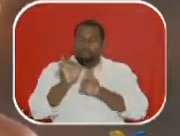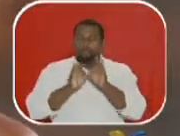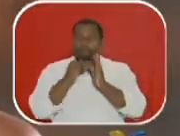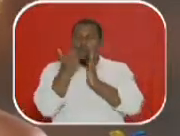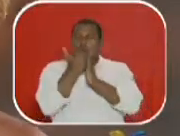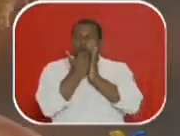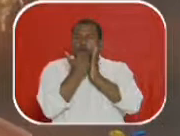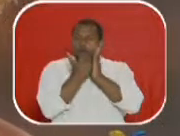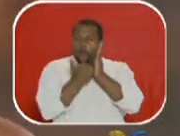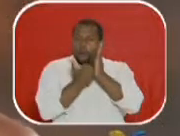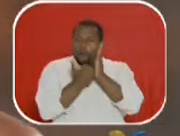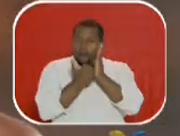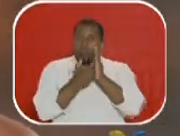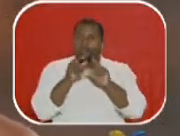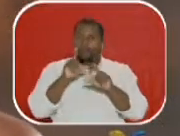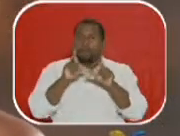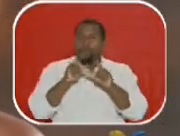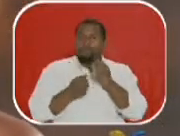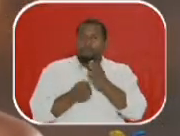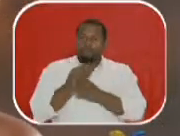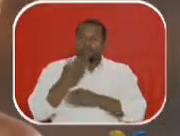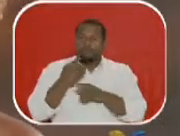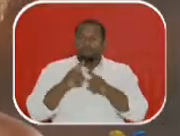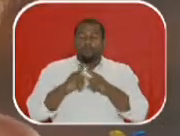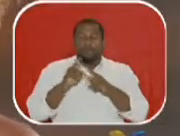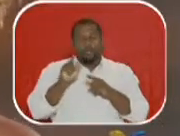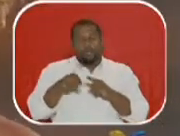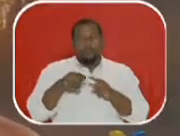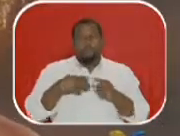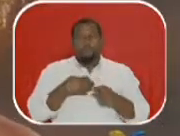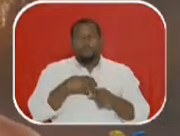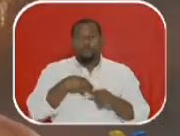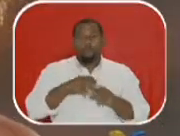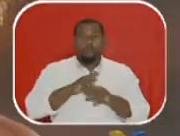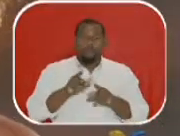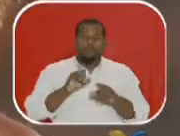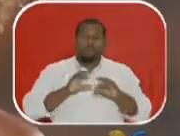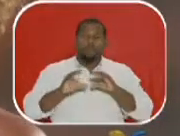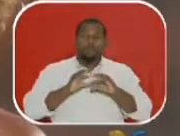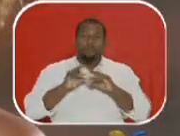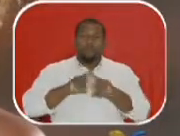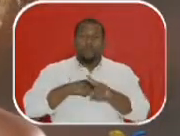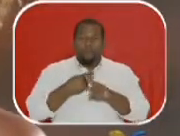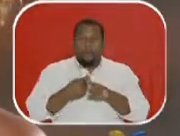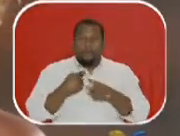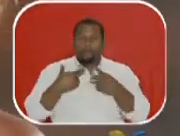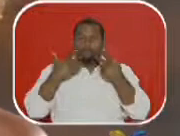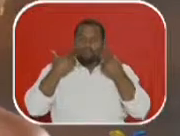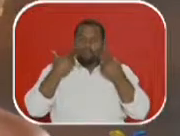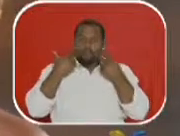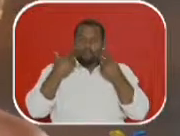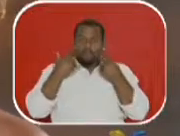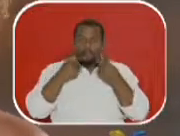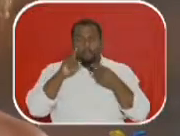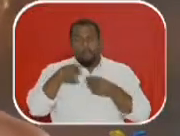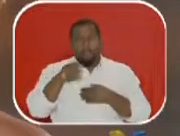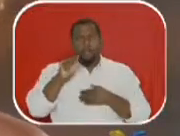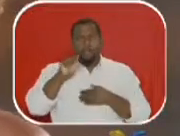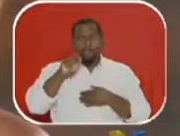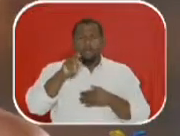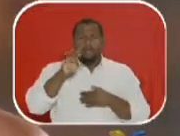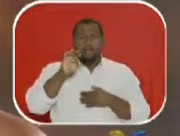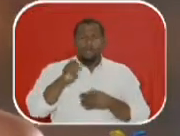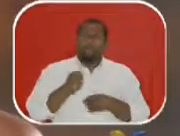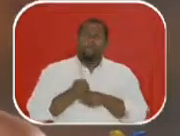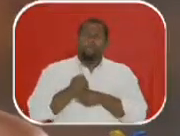Então, a TV já nasce com essa característica híbrida, porque, na verdade, são dois meios de comunicação, né? E mais o teatro, que